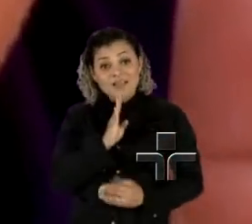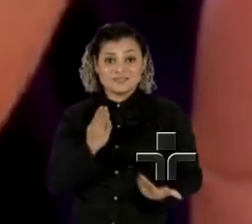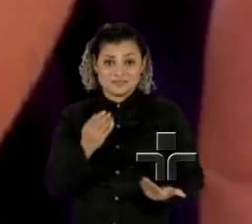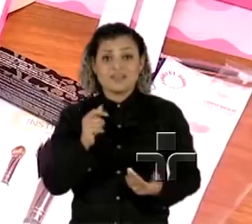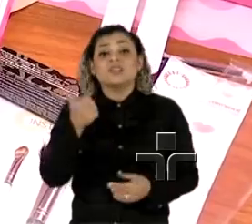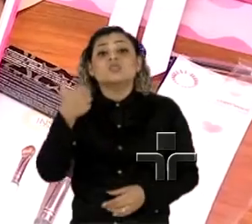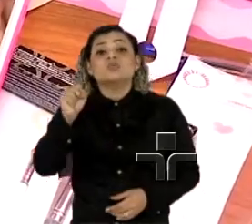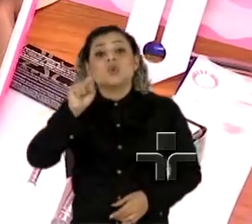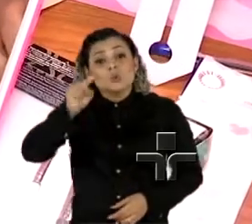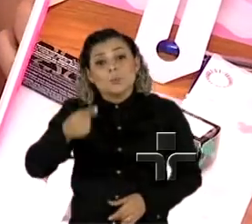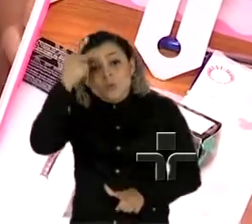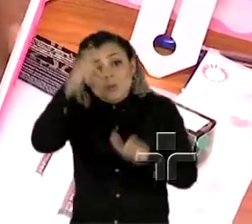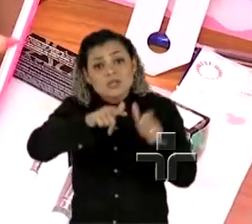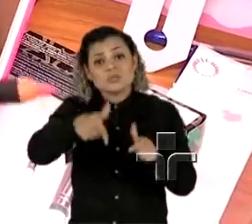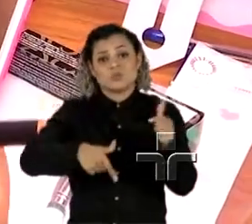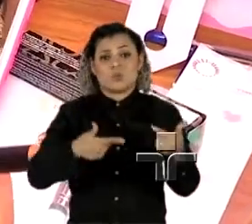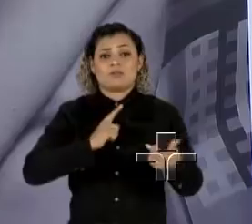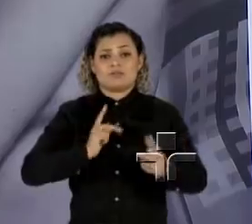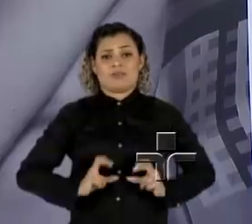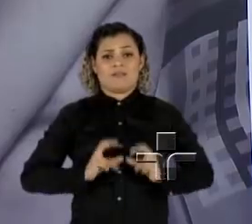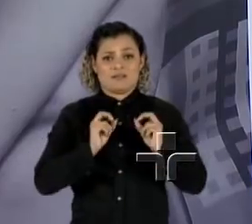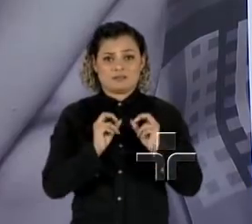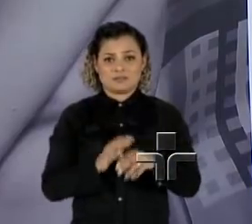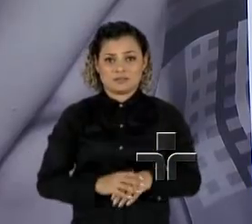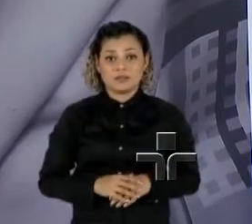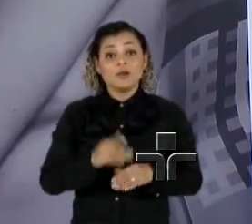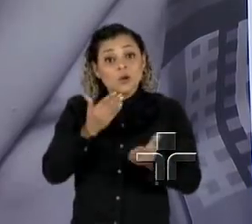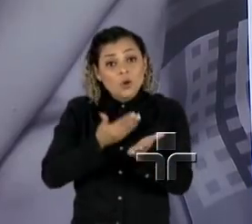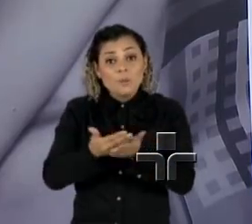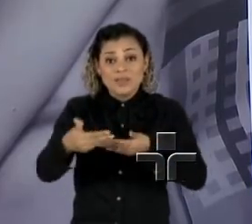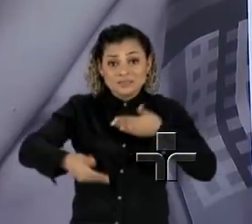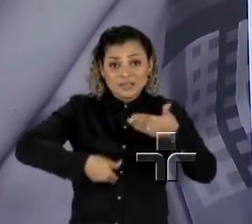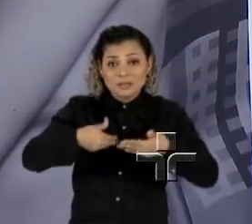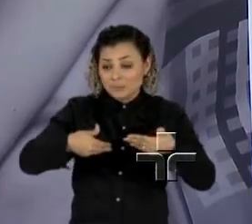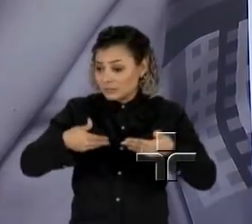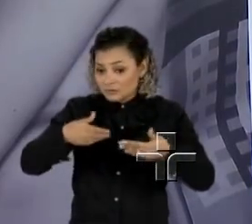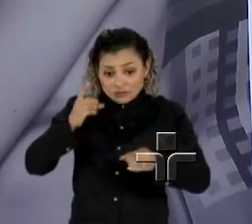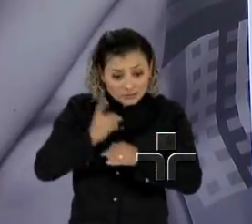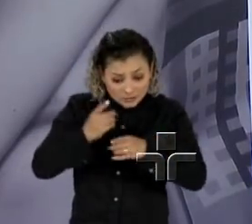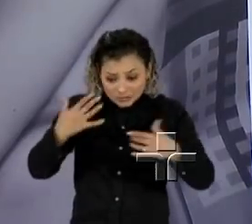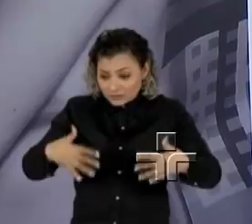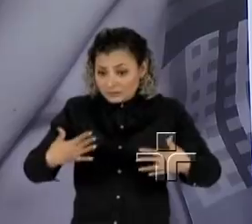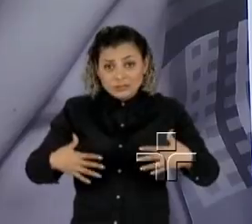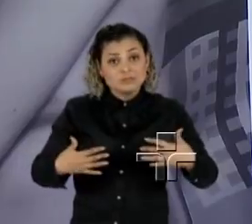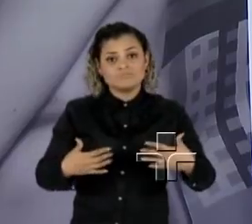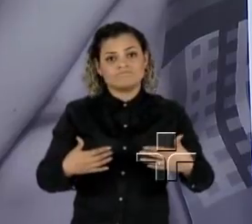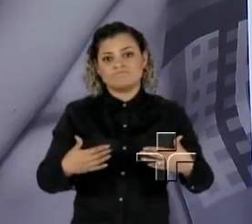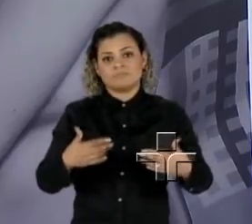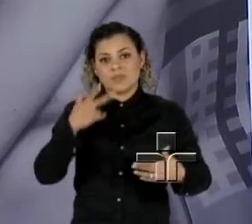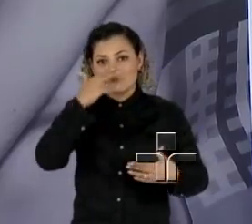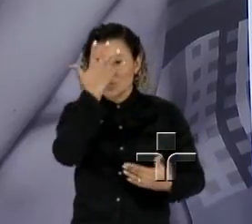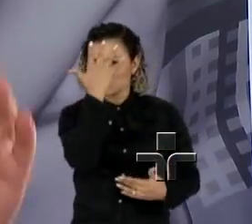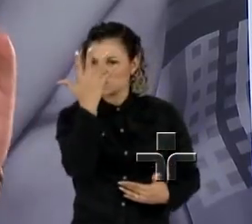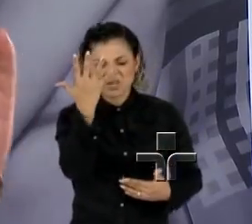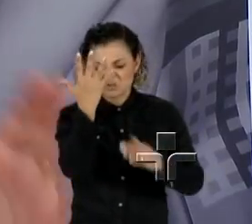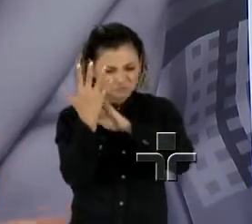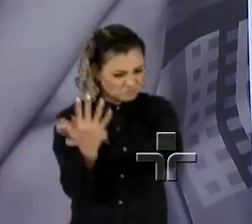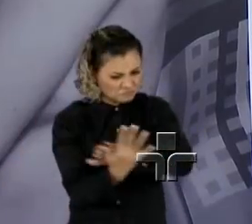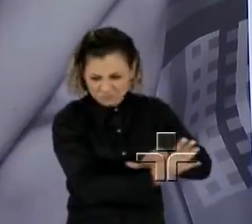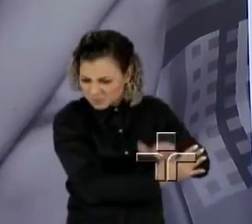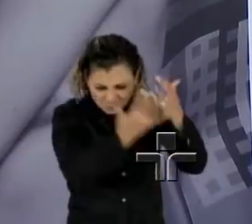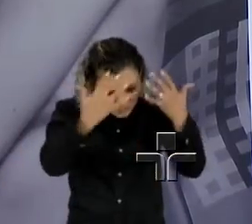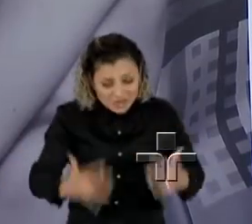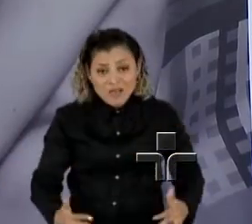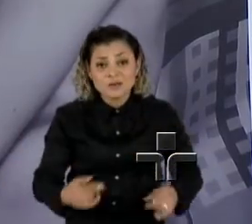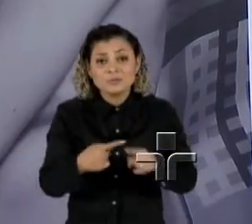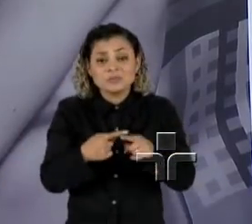mais de 18 mil pacientes. Às vezes elas começam o tratamento, descobrem sobre a doença e não olham mais em espelho. E naquele momento que elas estão